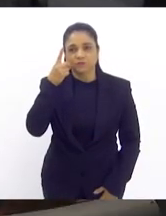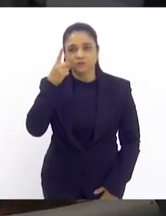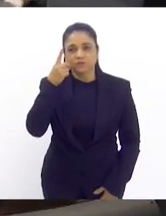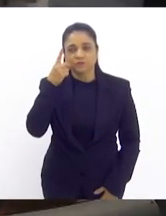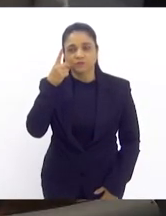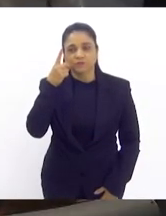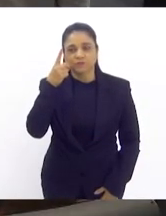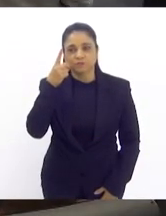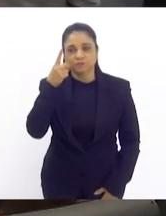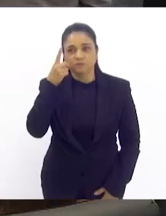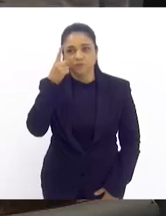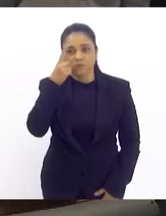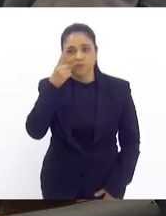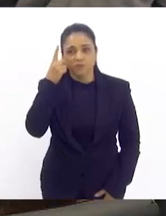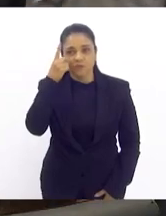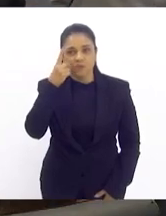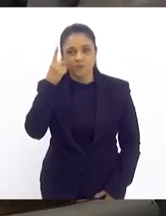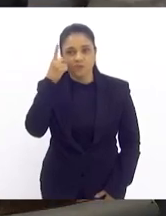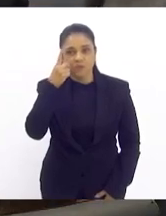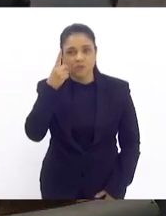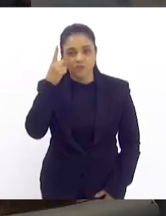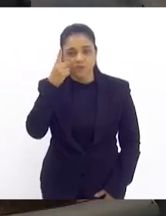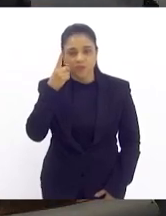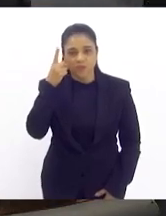vou pedir três